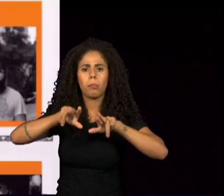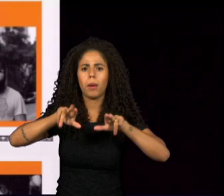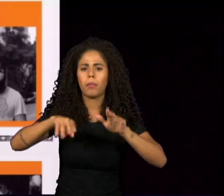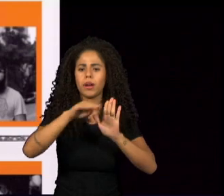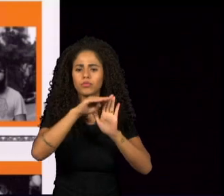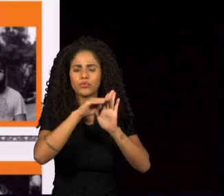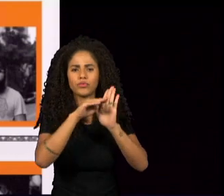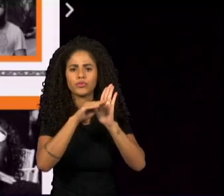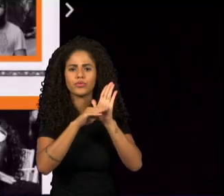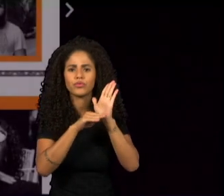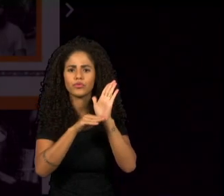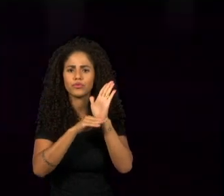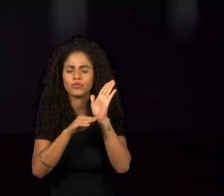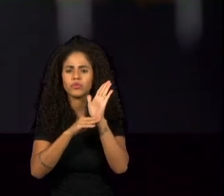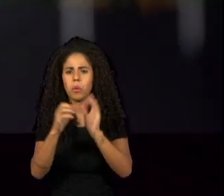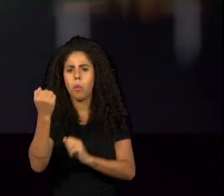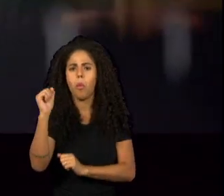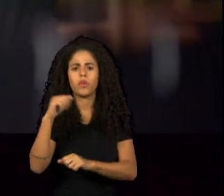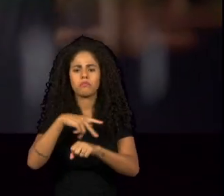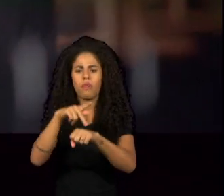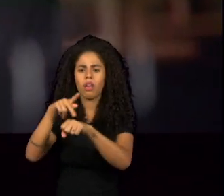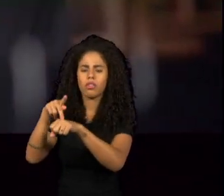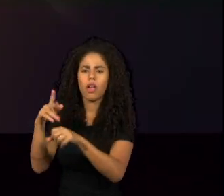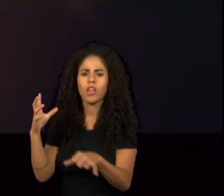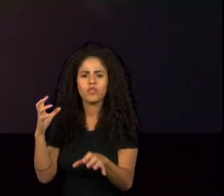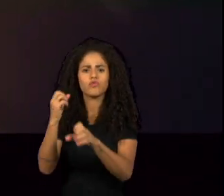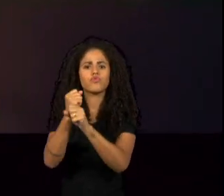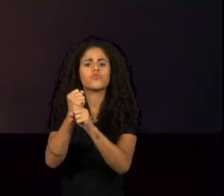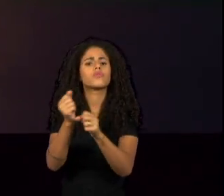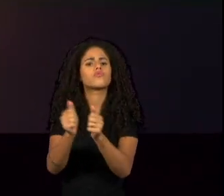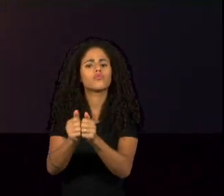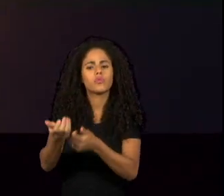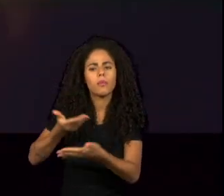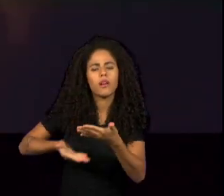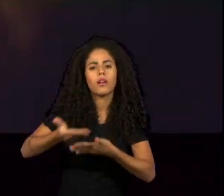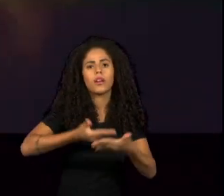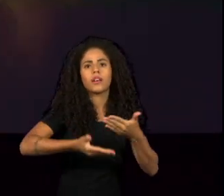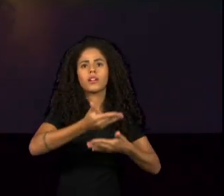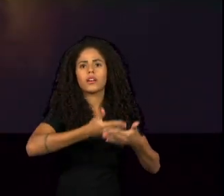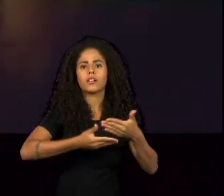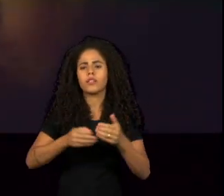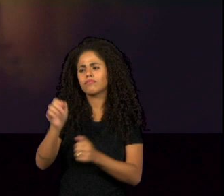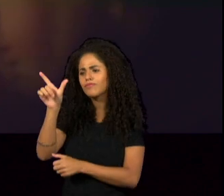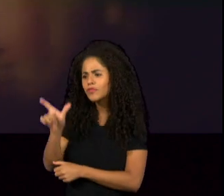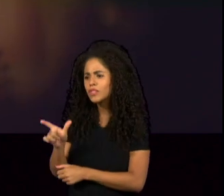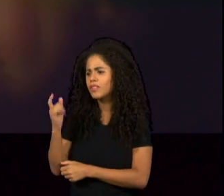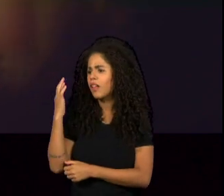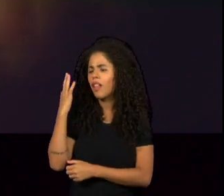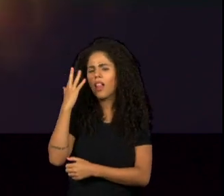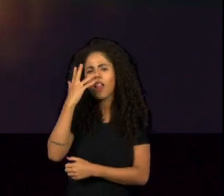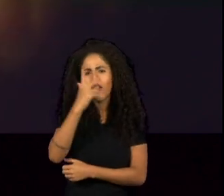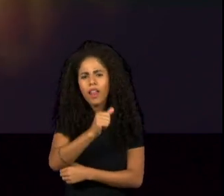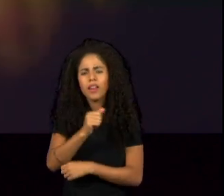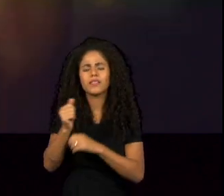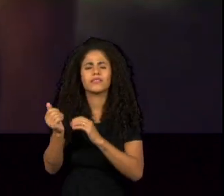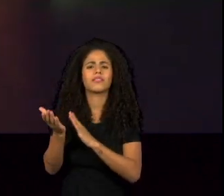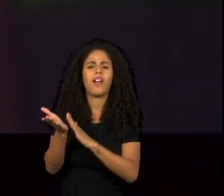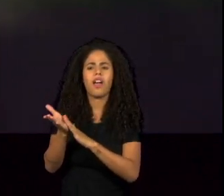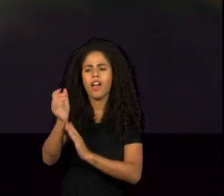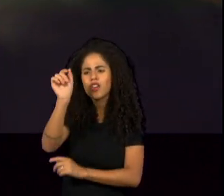país, que se uniram para fazer essa grande transformação. Você fica linda de vermelho desde pequenininha, sabia?